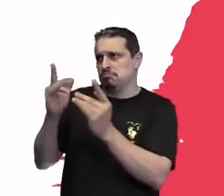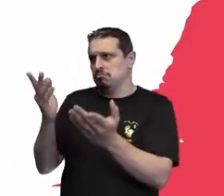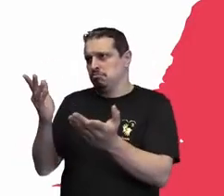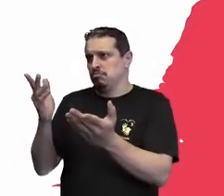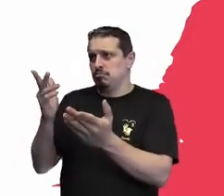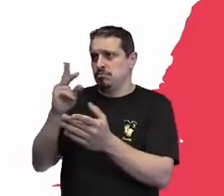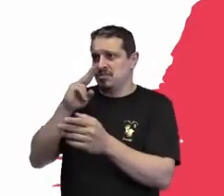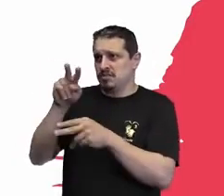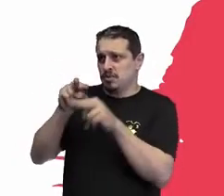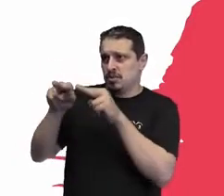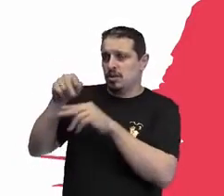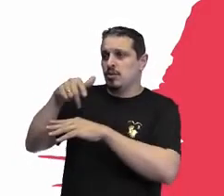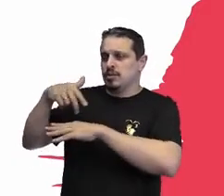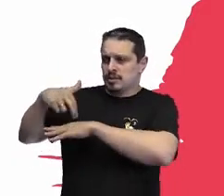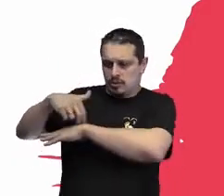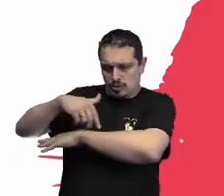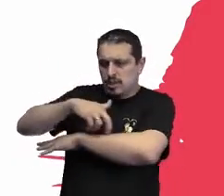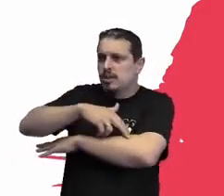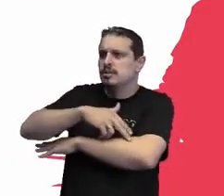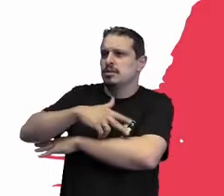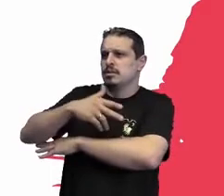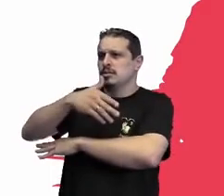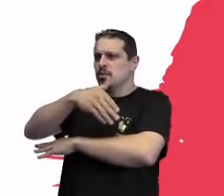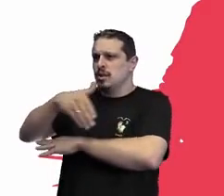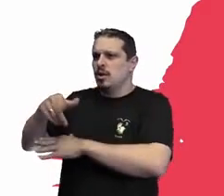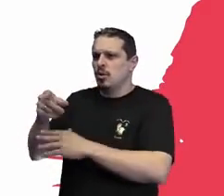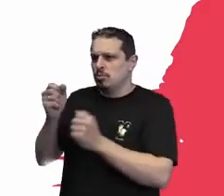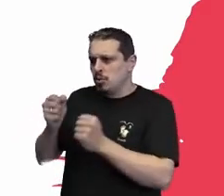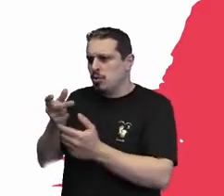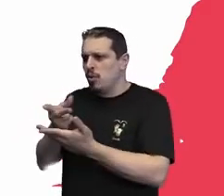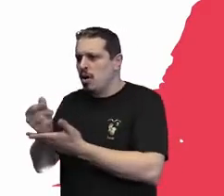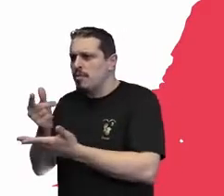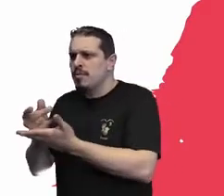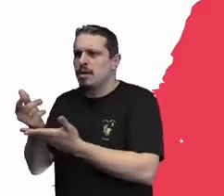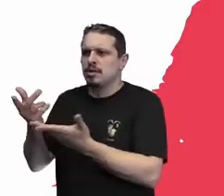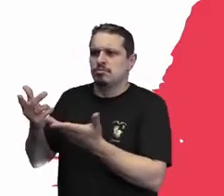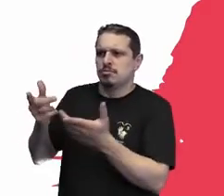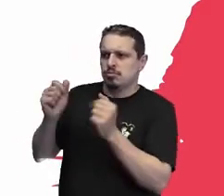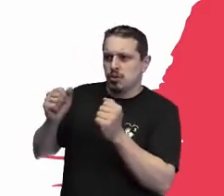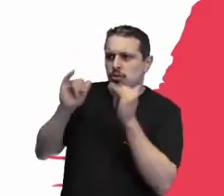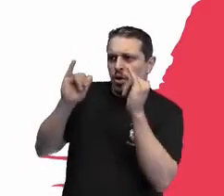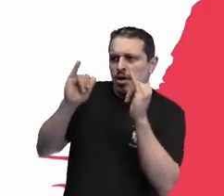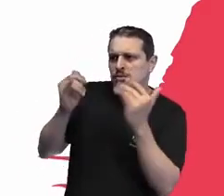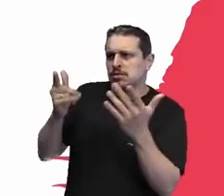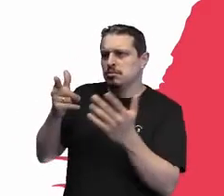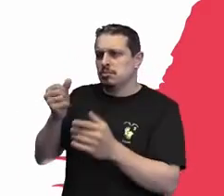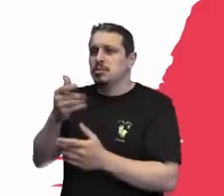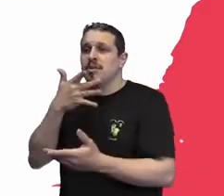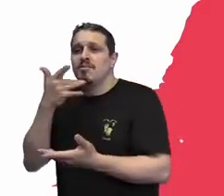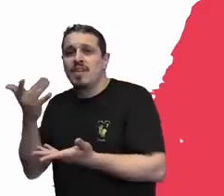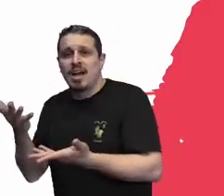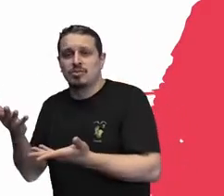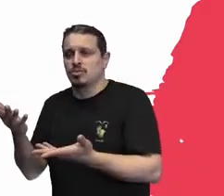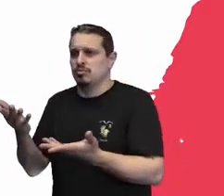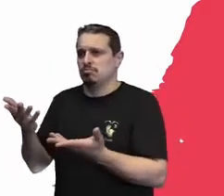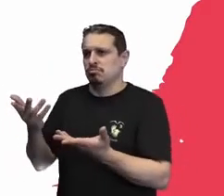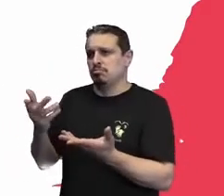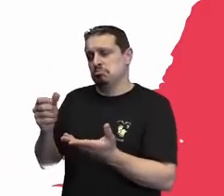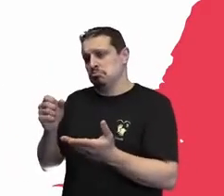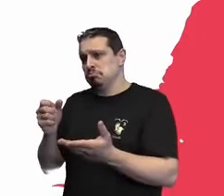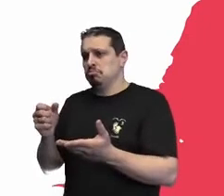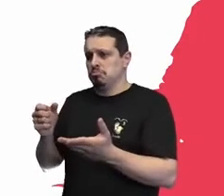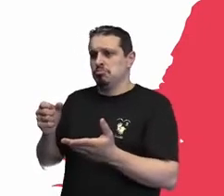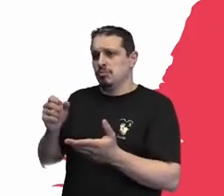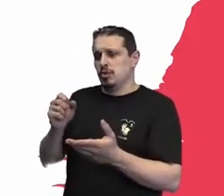calçadas e tenha comércio, tenha ponto de ônibus, de preferência um acesso ao metrô, portanto, a gente está falando de uma cidade